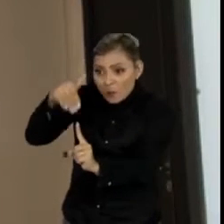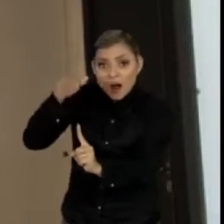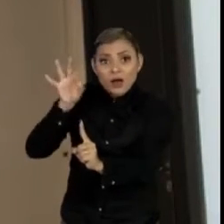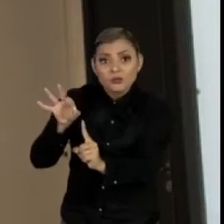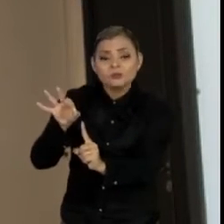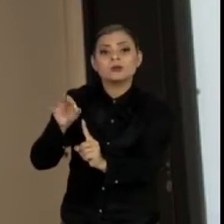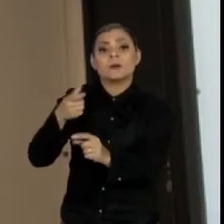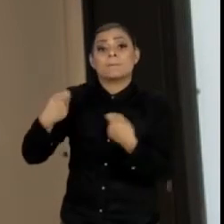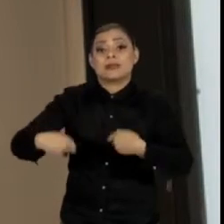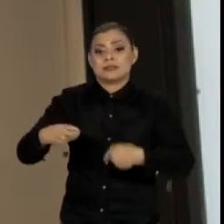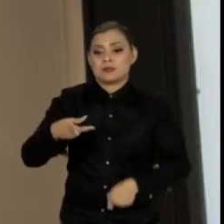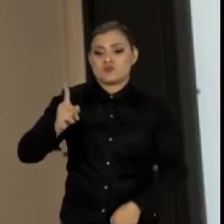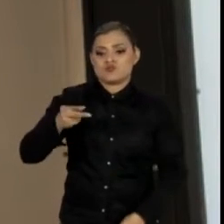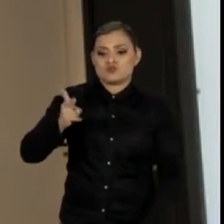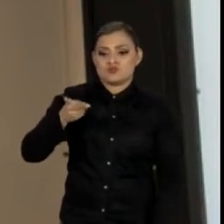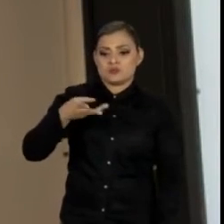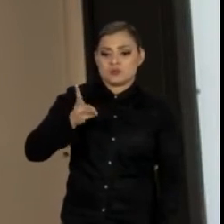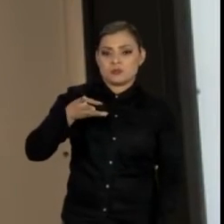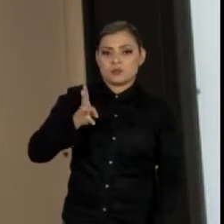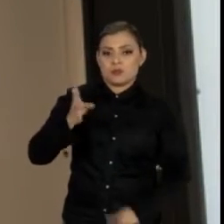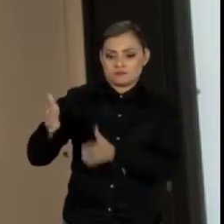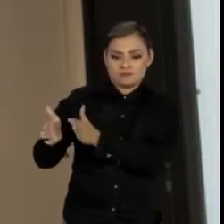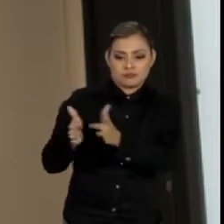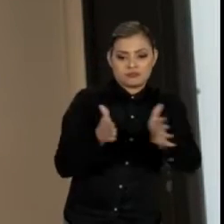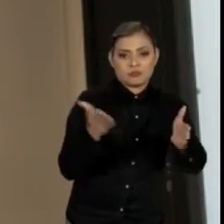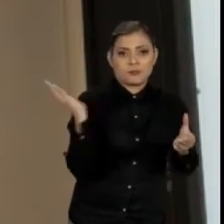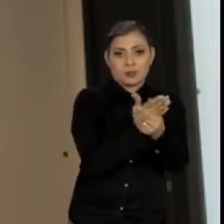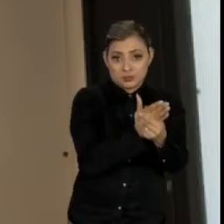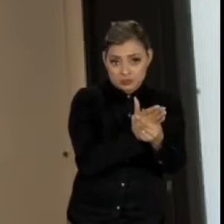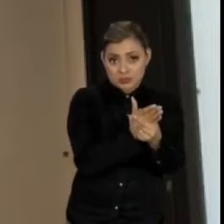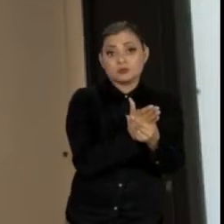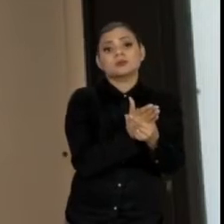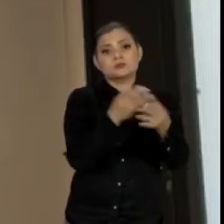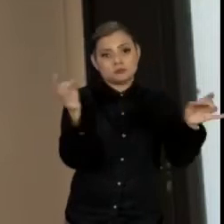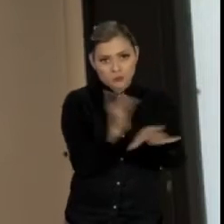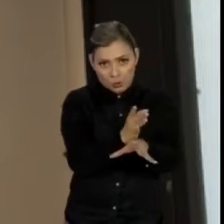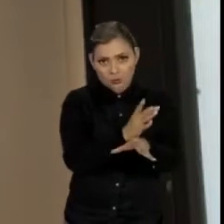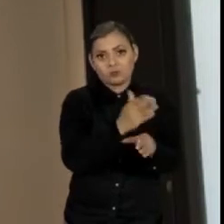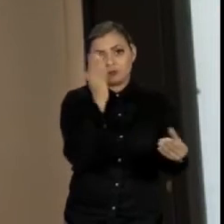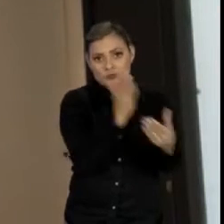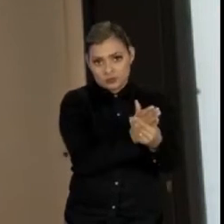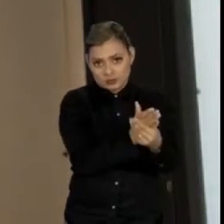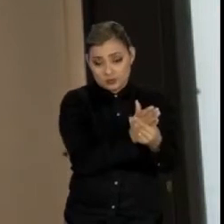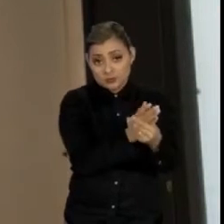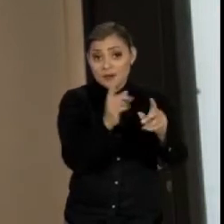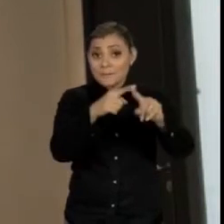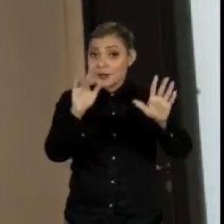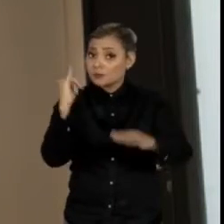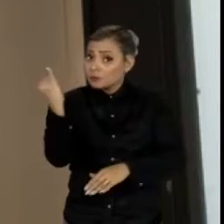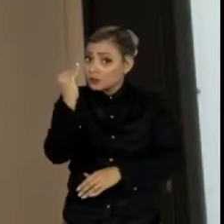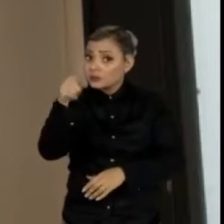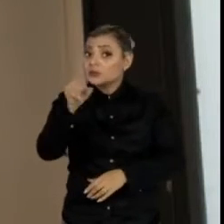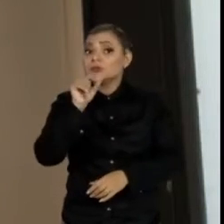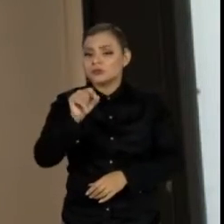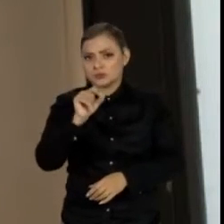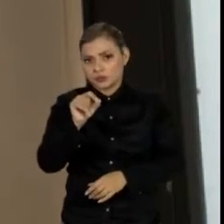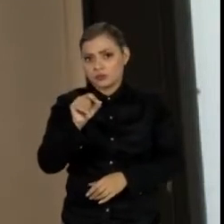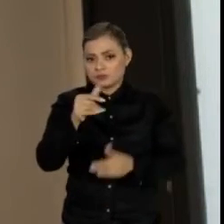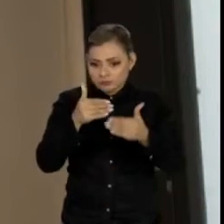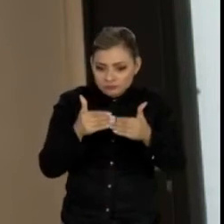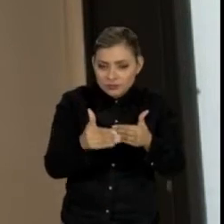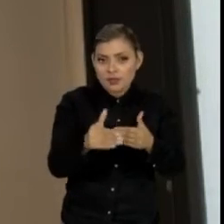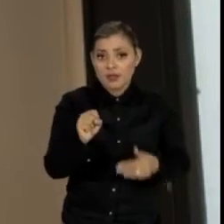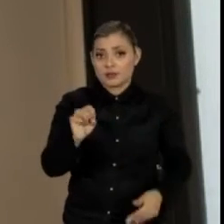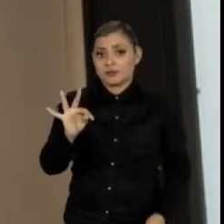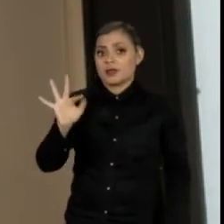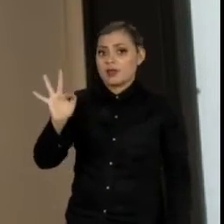depois de esgotadas todas as instâncias processuais e transitar do processo. É muito importante que, a partir daqui, o